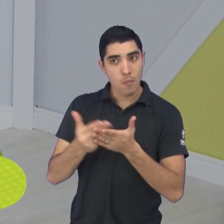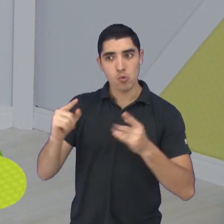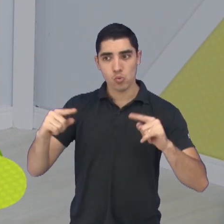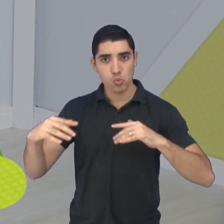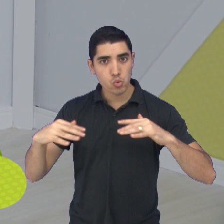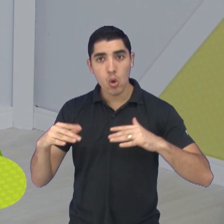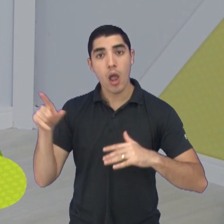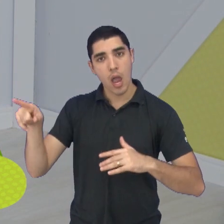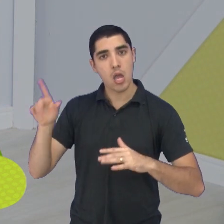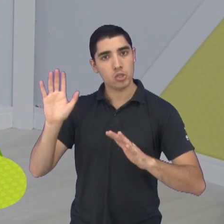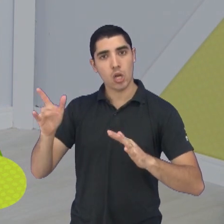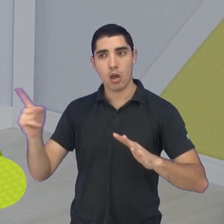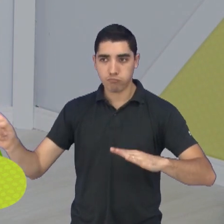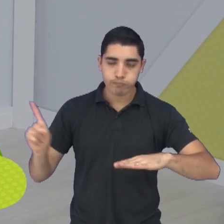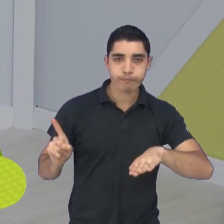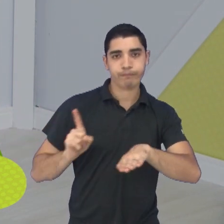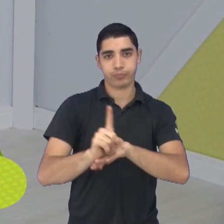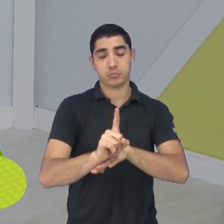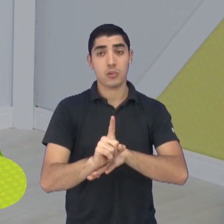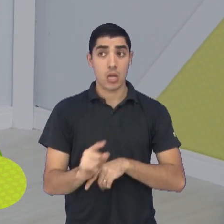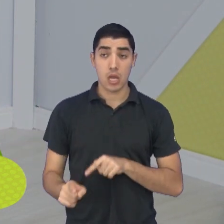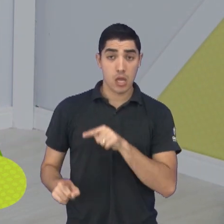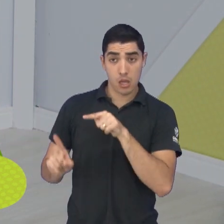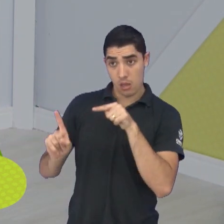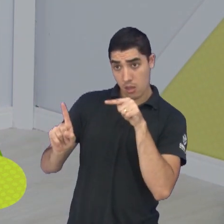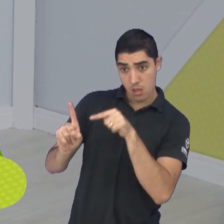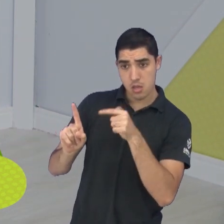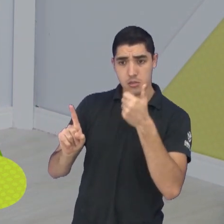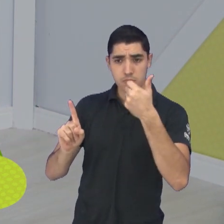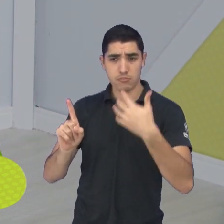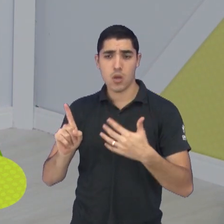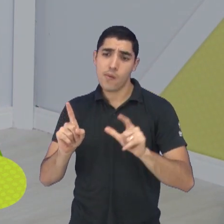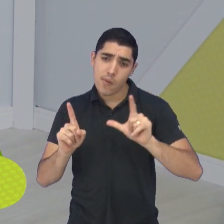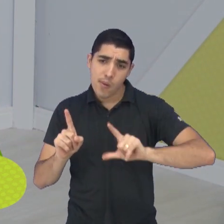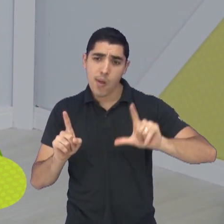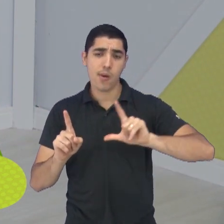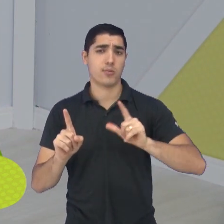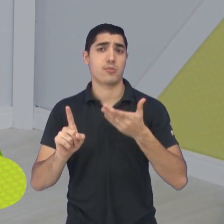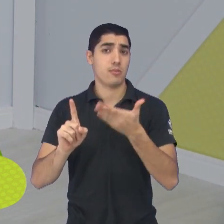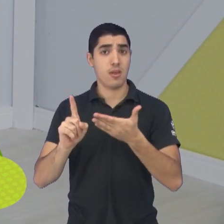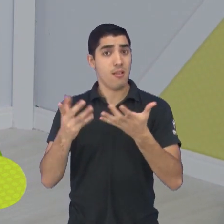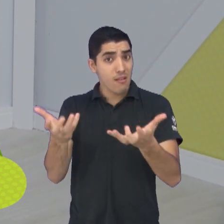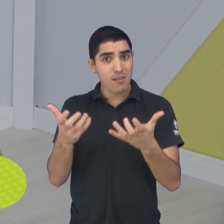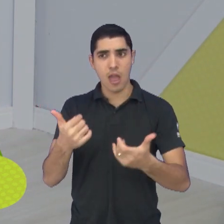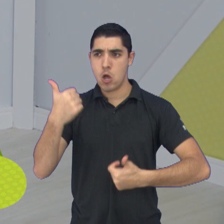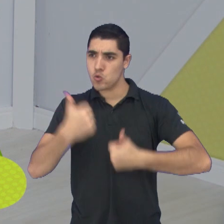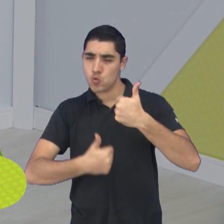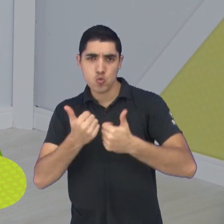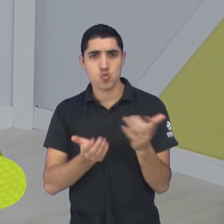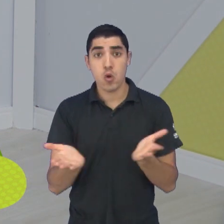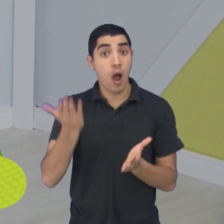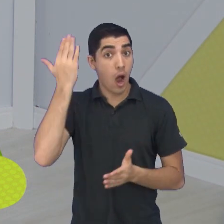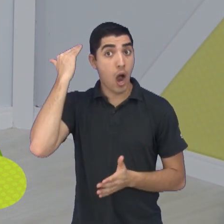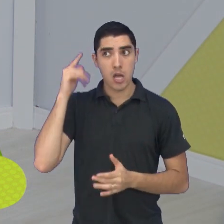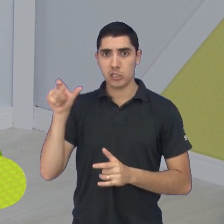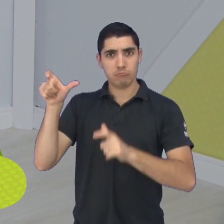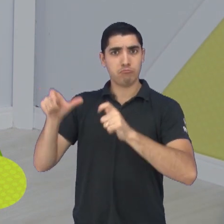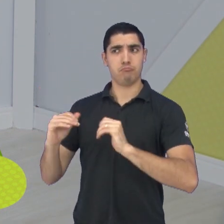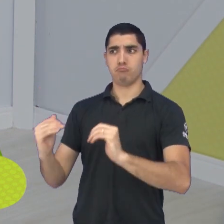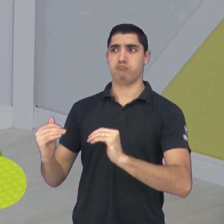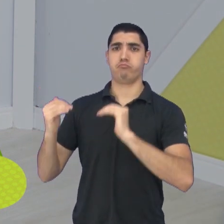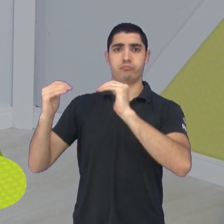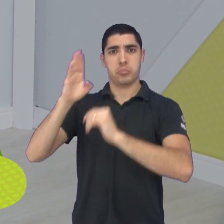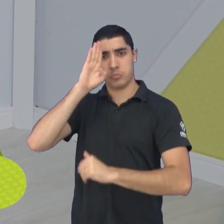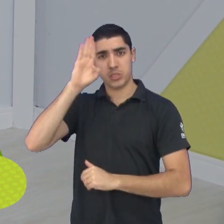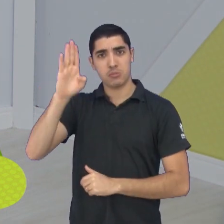Nas palavras do Nicolas, ele, obviamente, o jogador quer jogar. jogador, ainda mais ele, que era meio que um titular absoluto da equipe, num jogo